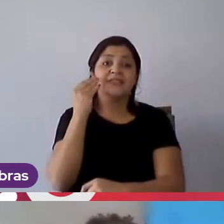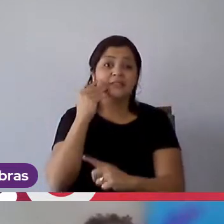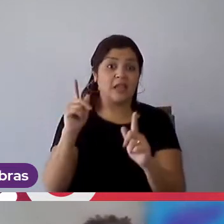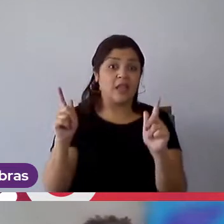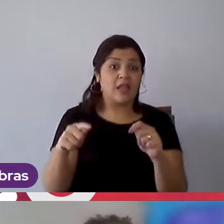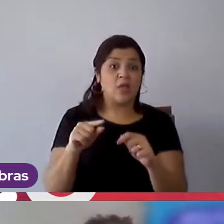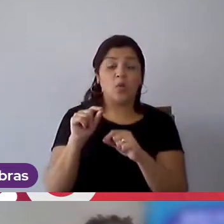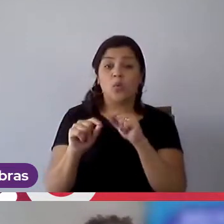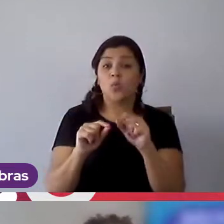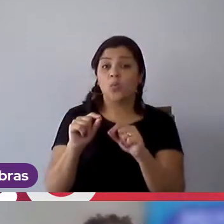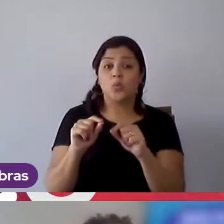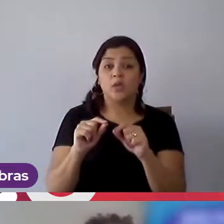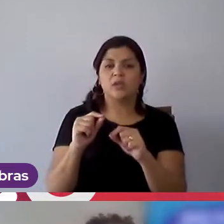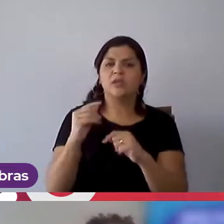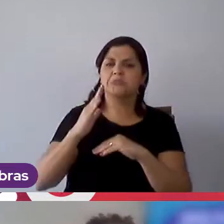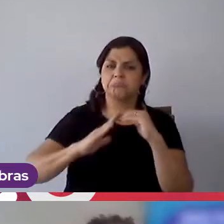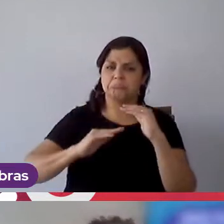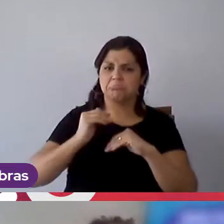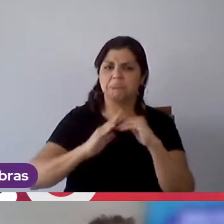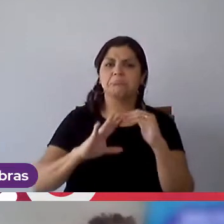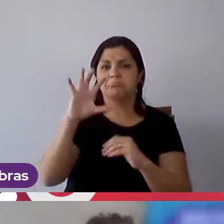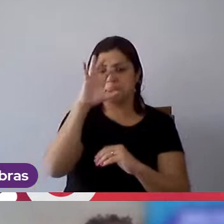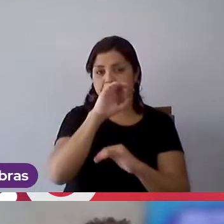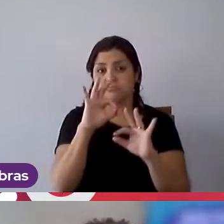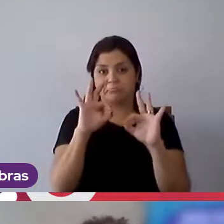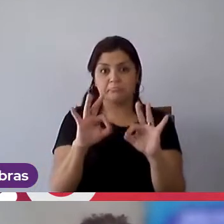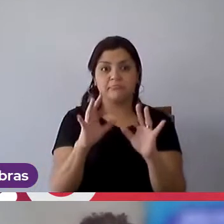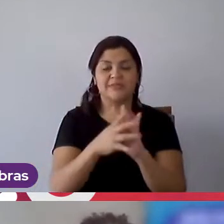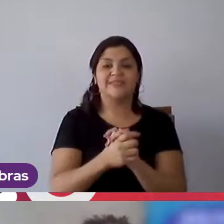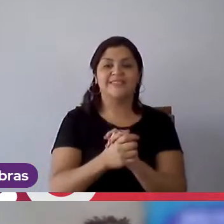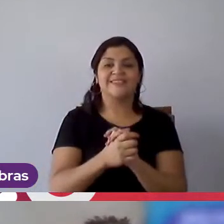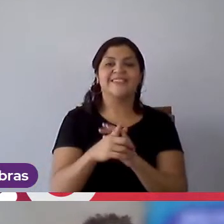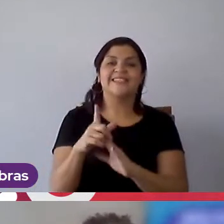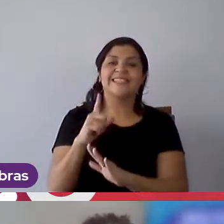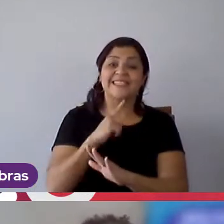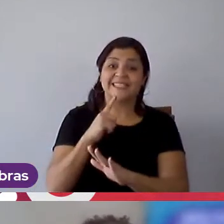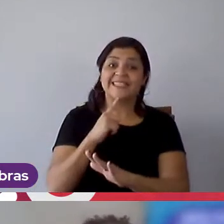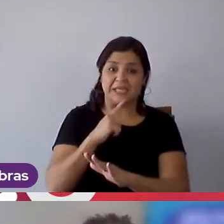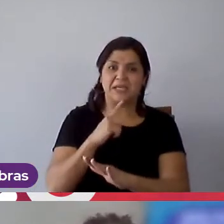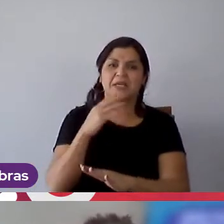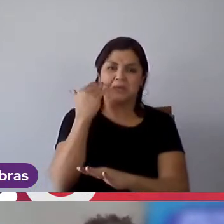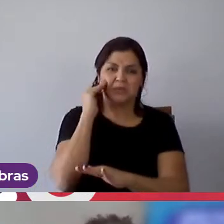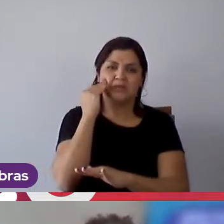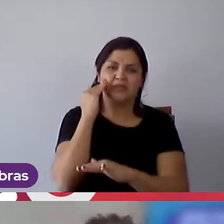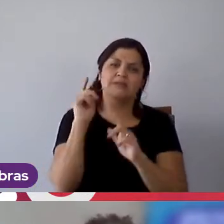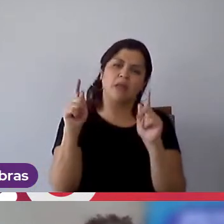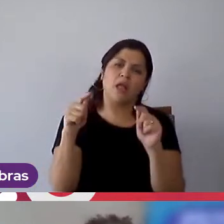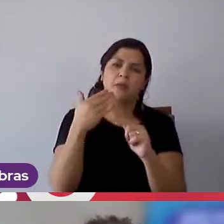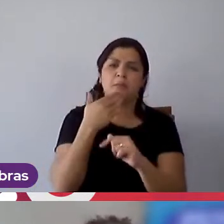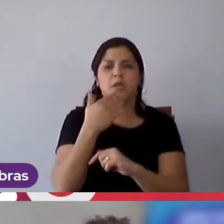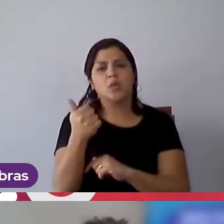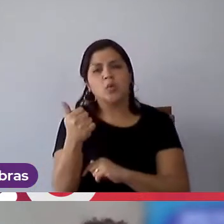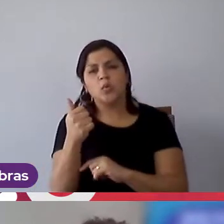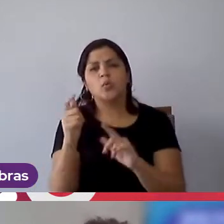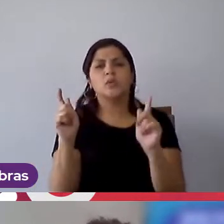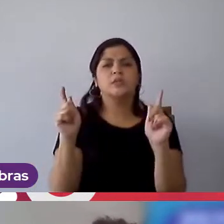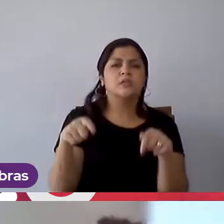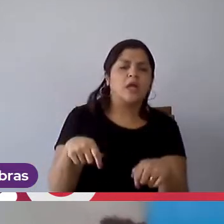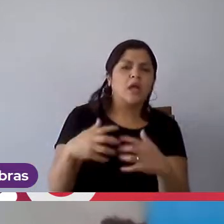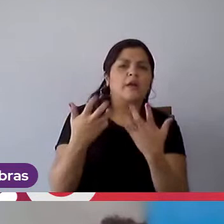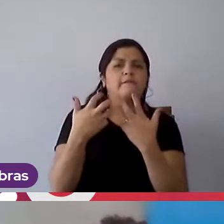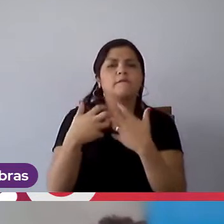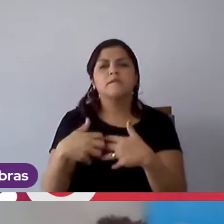de aprendizado, entendam o que vocês poderiam melhorar, o que funcionou, o que não